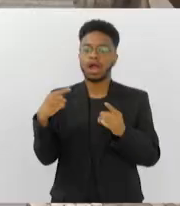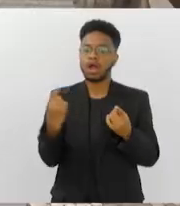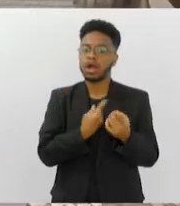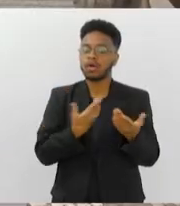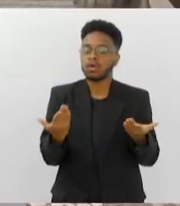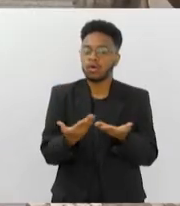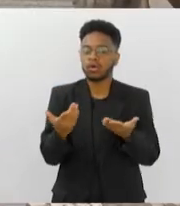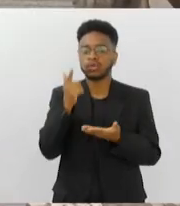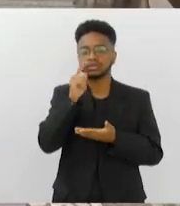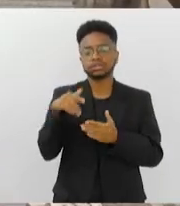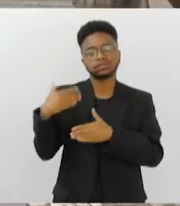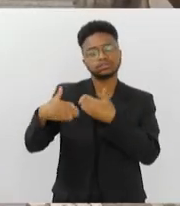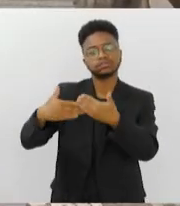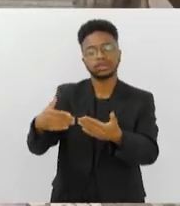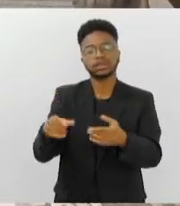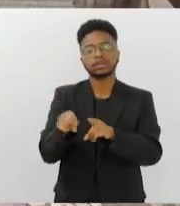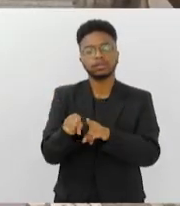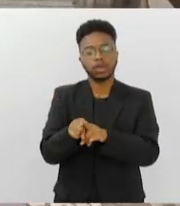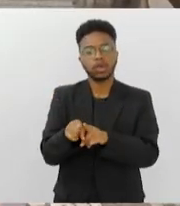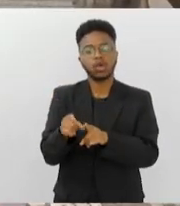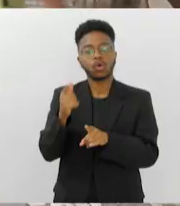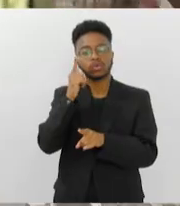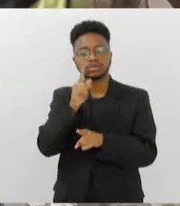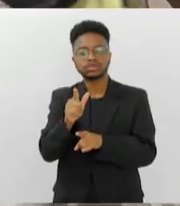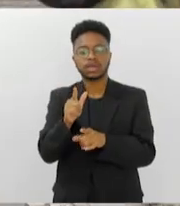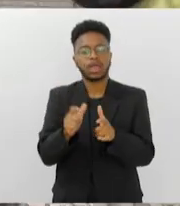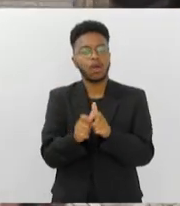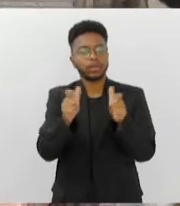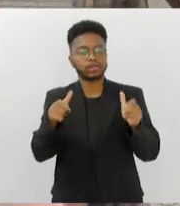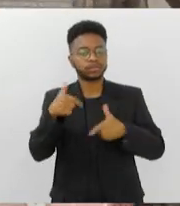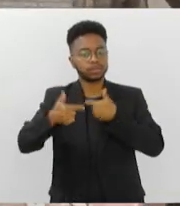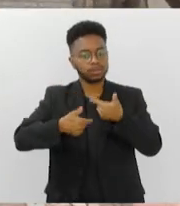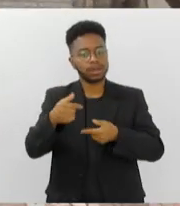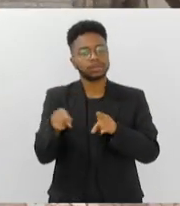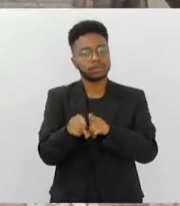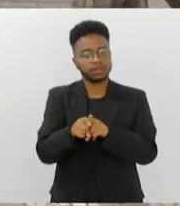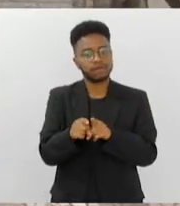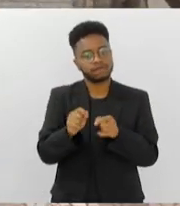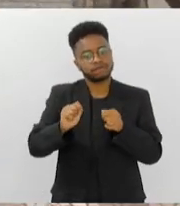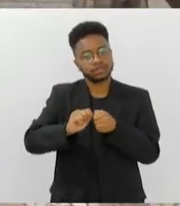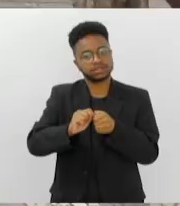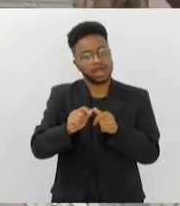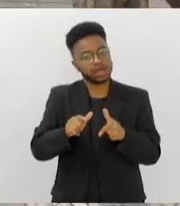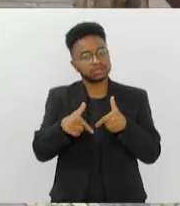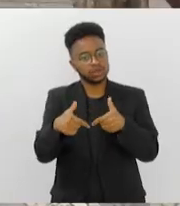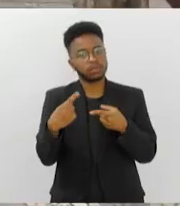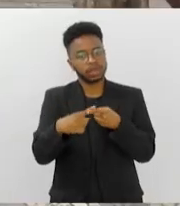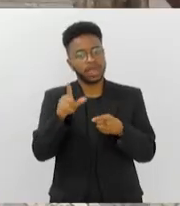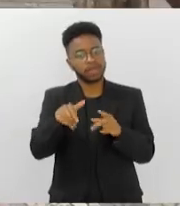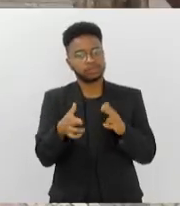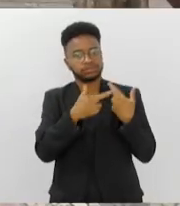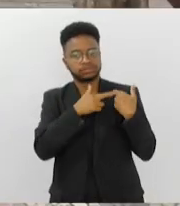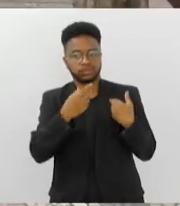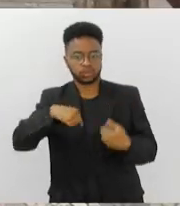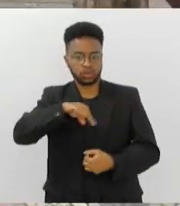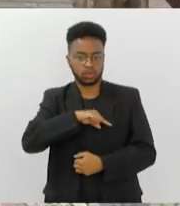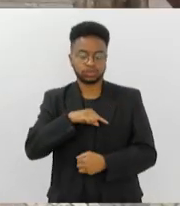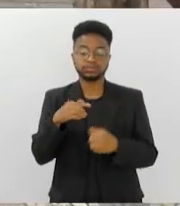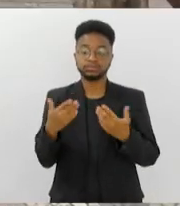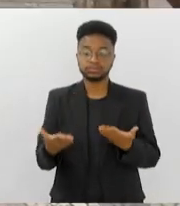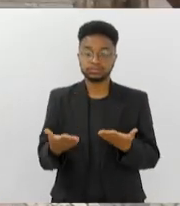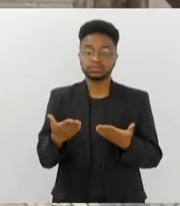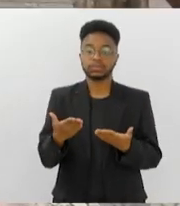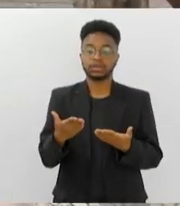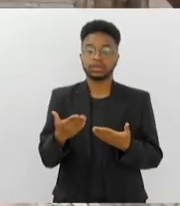e a gente vem dando passos largos para que a gente pudesse capitanear e fazer essa ação também, que é de nossa responsabilidade e a gente entende isso. Então, a partir do momento que a gente